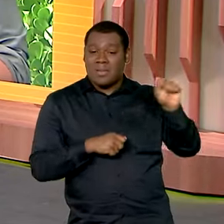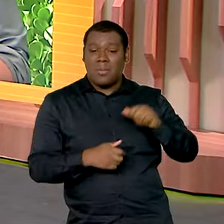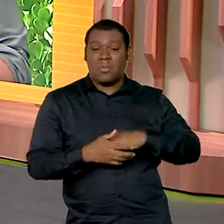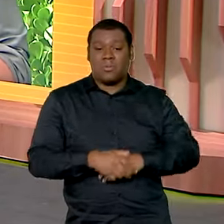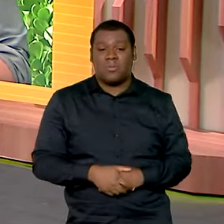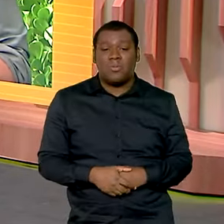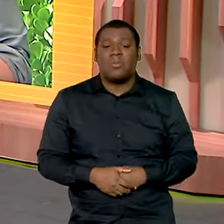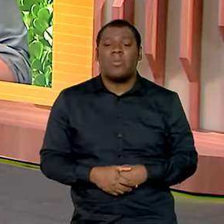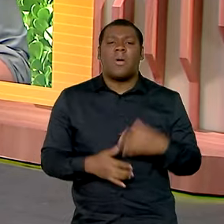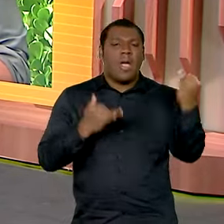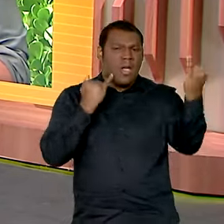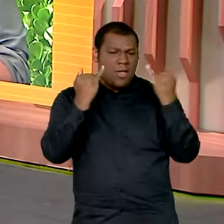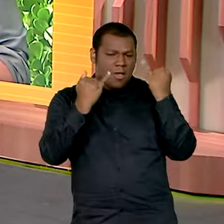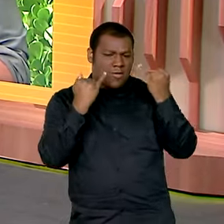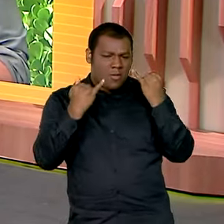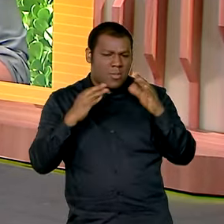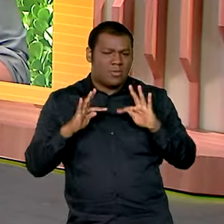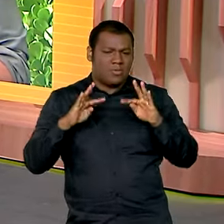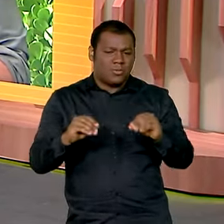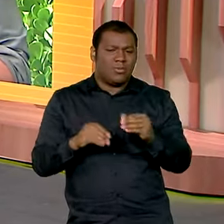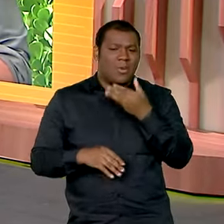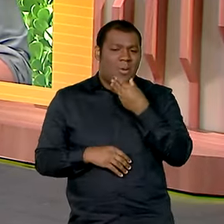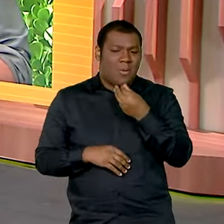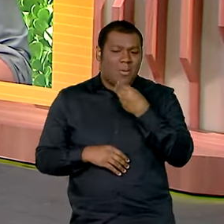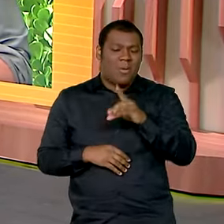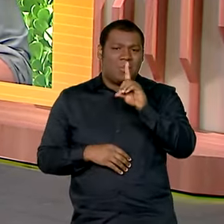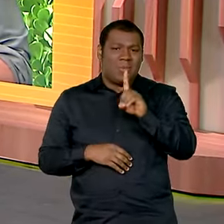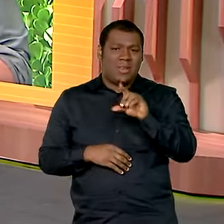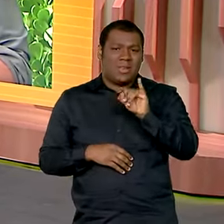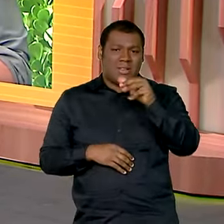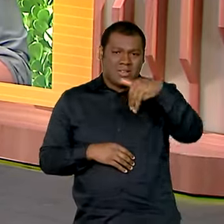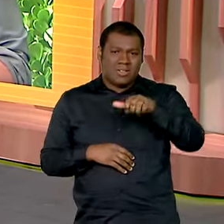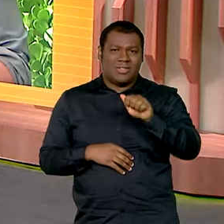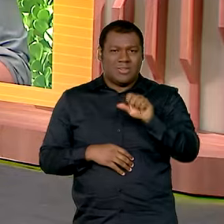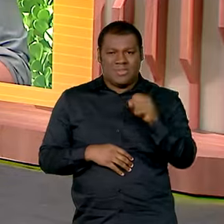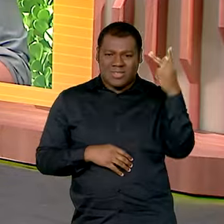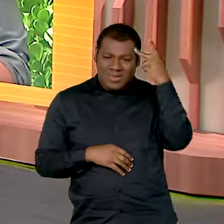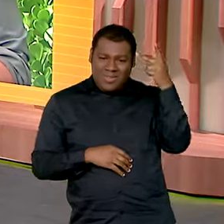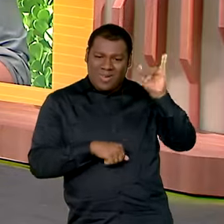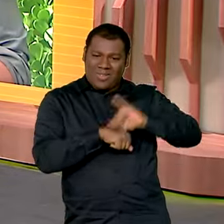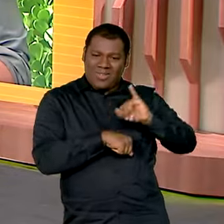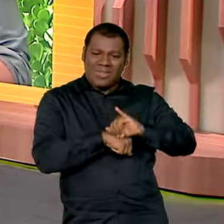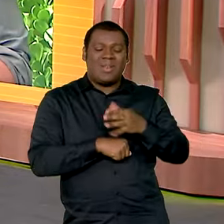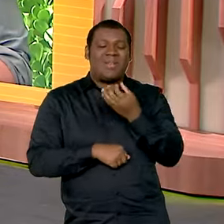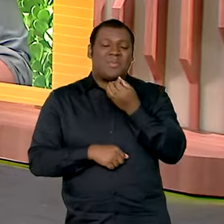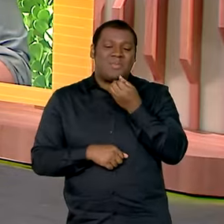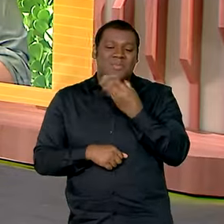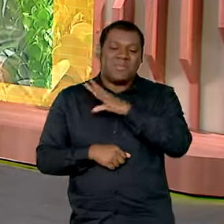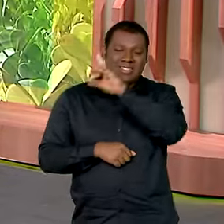abril. Quem tem as informações é Dimas Soldi, direto de São Paulo. Bom dia, Dimas.